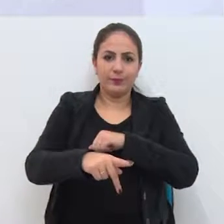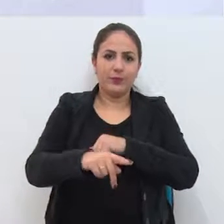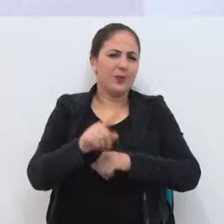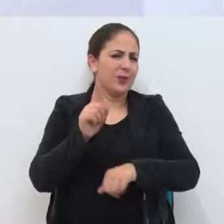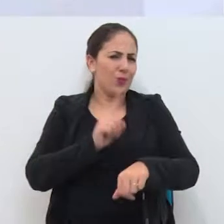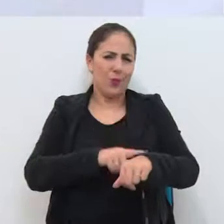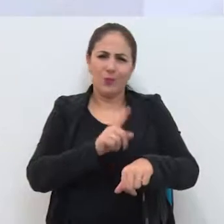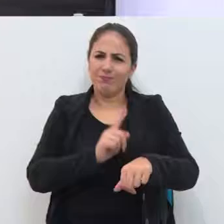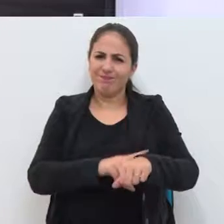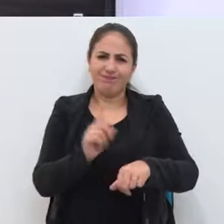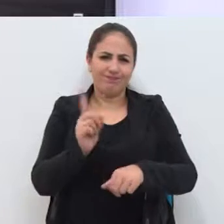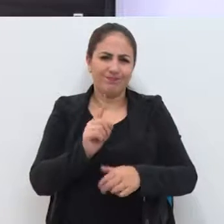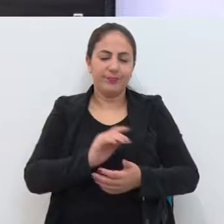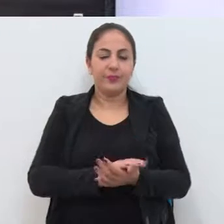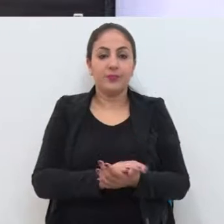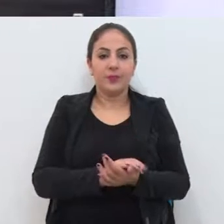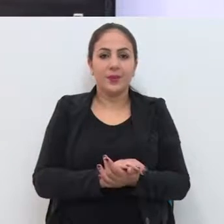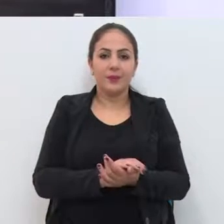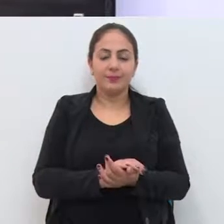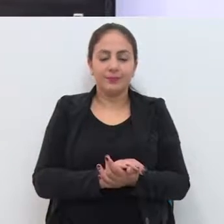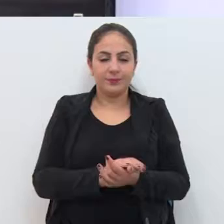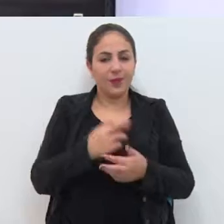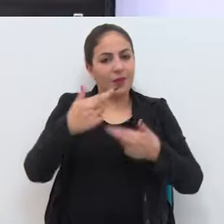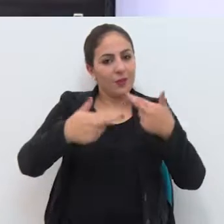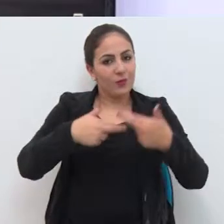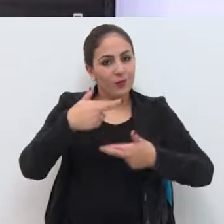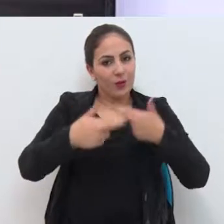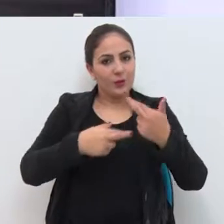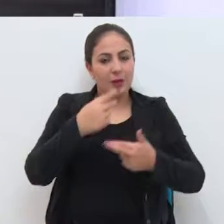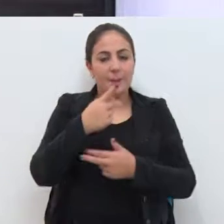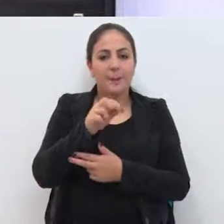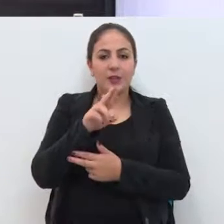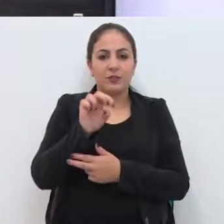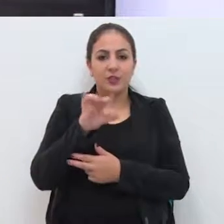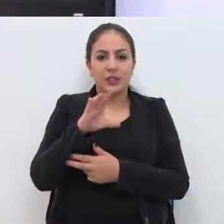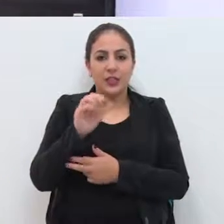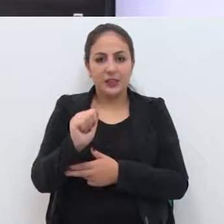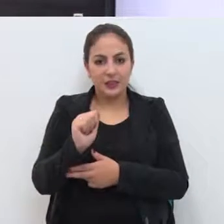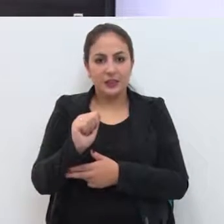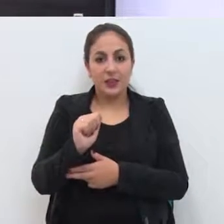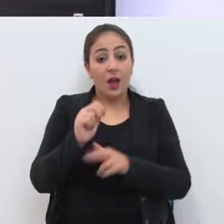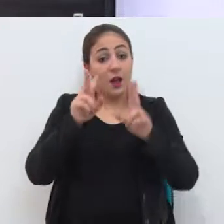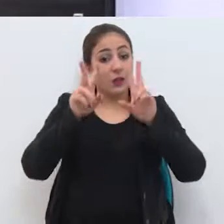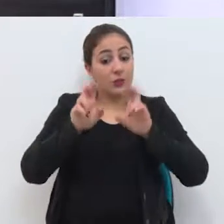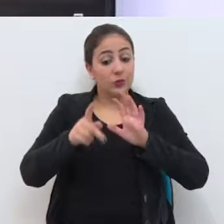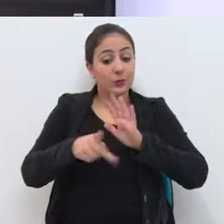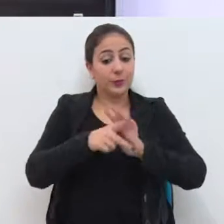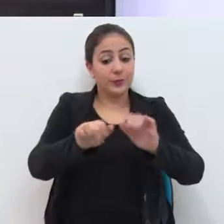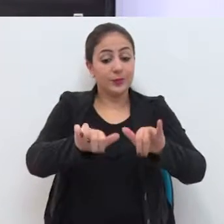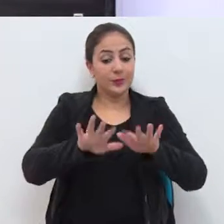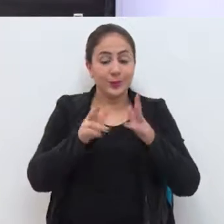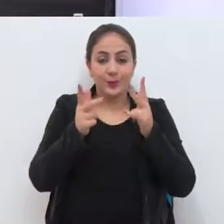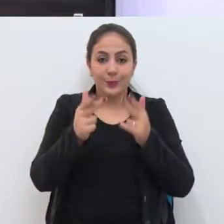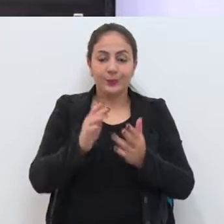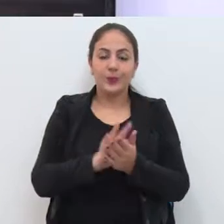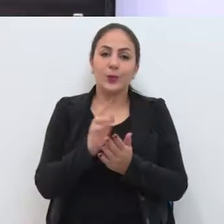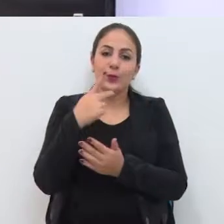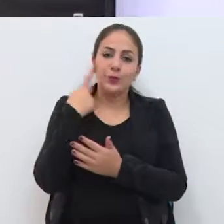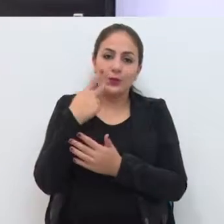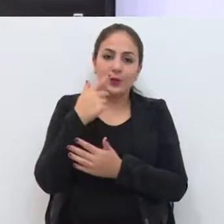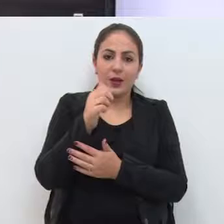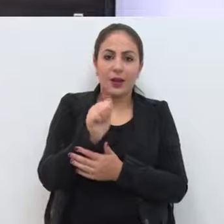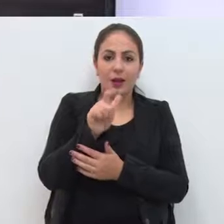não é o momento. E a reforma da Previdência foi assunto nesta mesma sessão plenária. Os vereadores